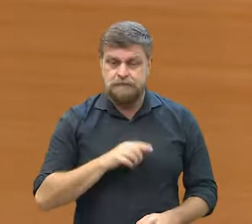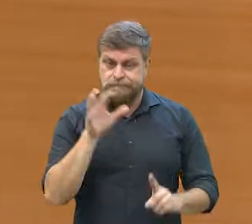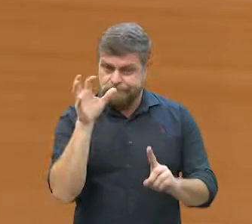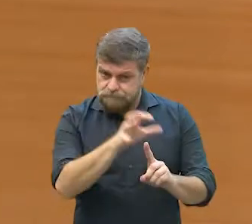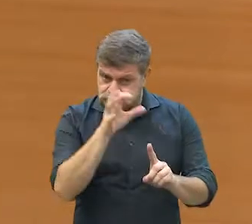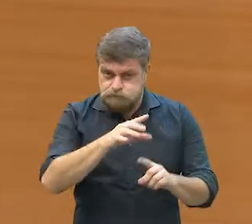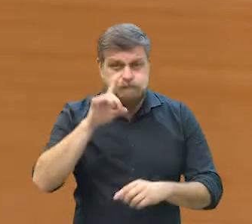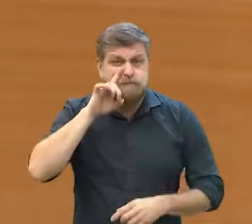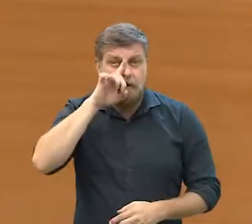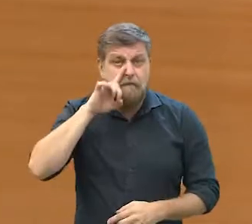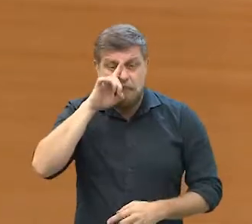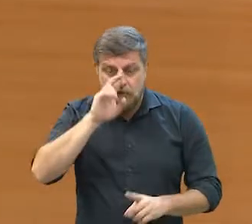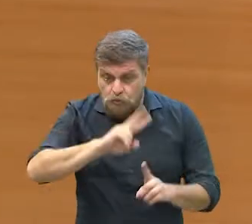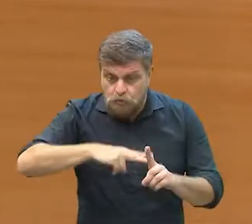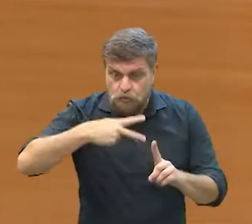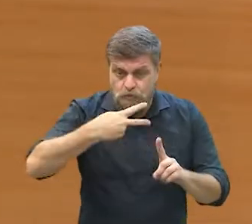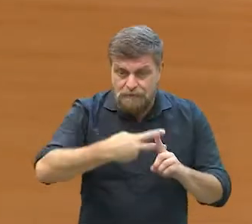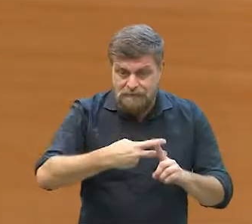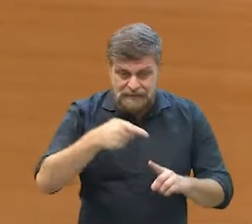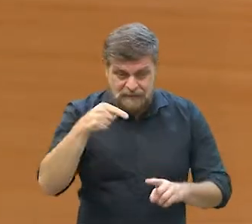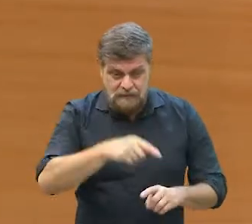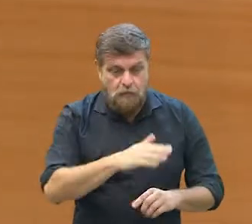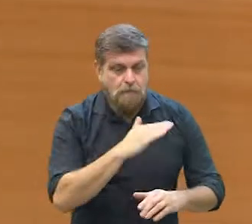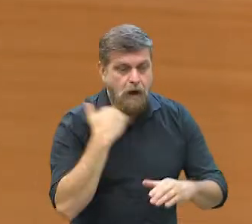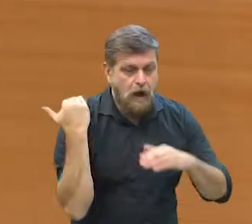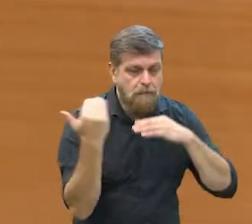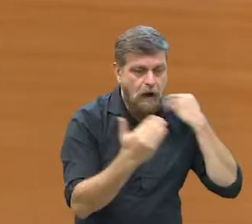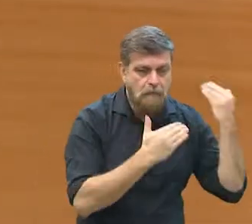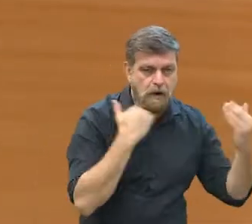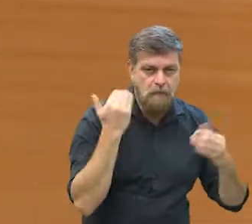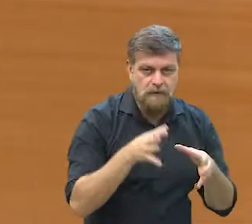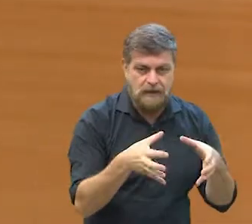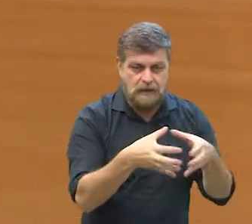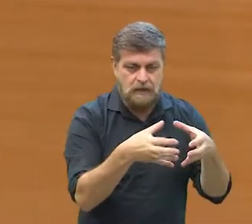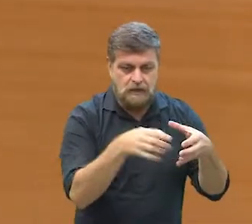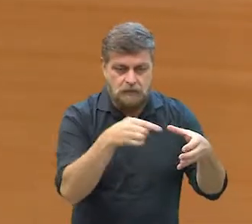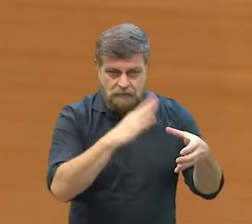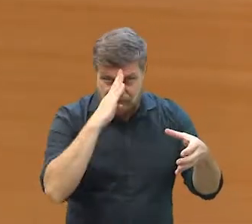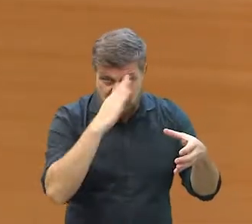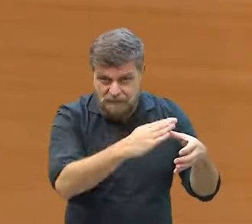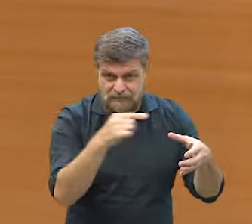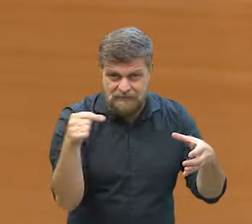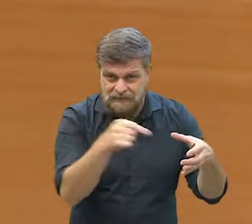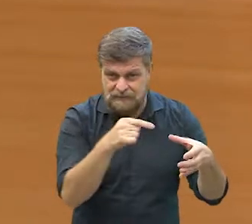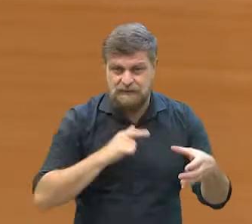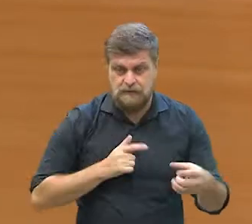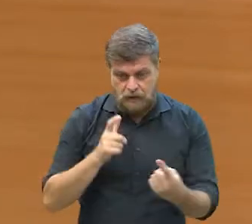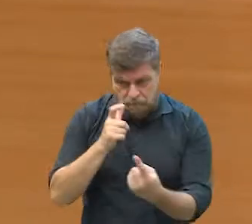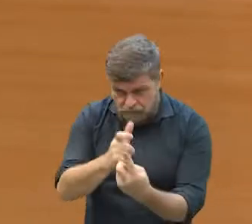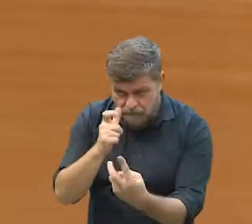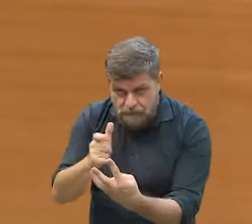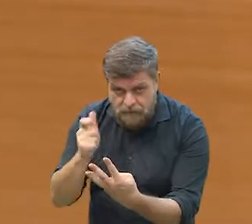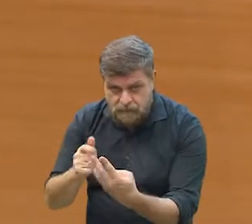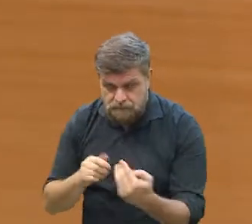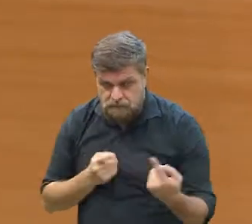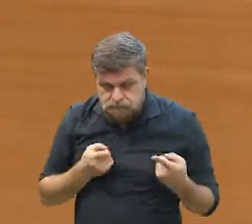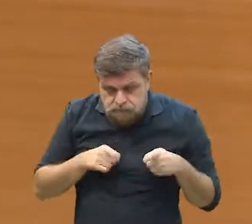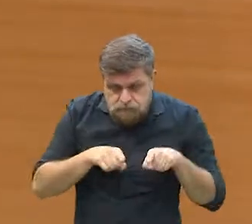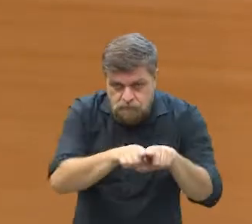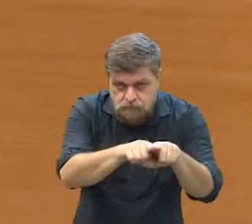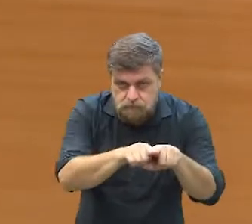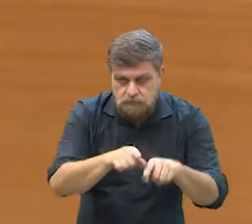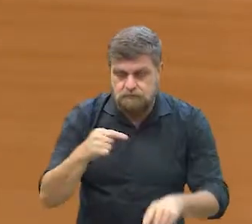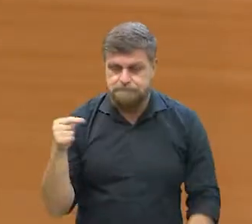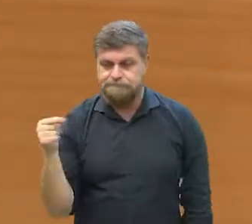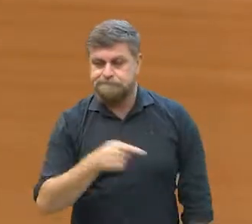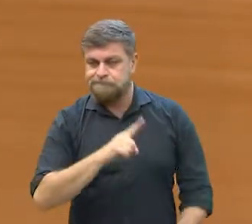sob mais risco, que estão morrendo mais, esses grupos, eles não necessariamente estão sendo atendidos na sua